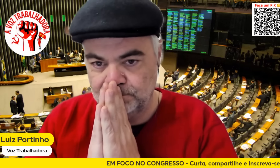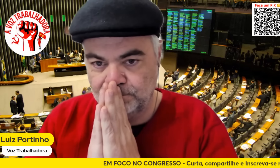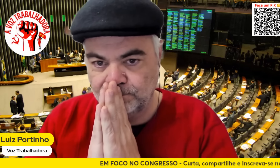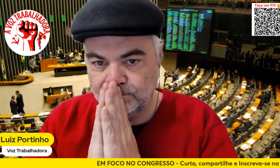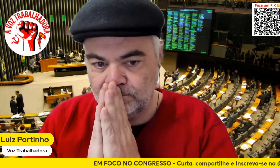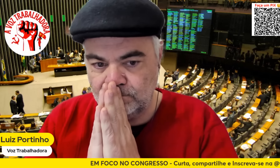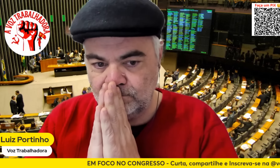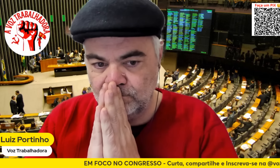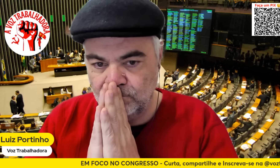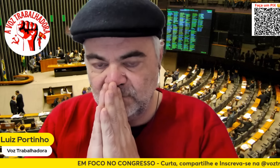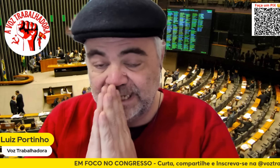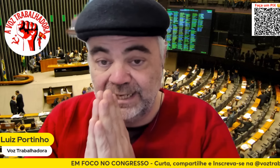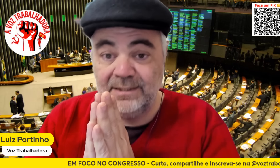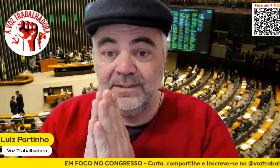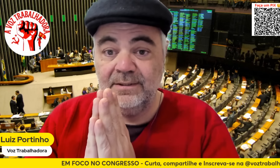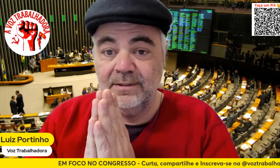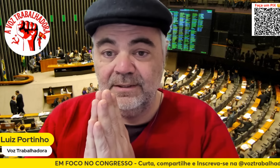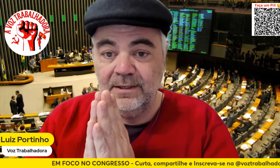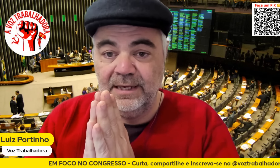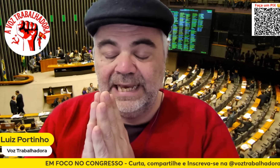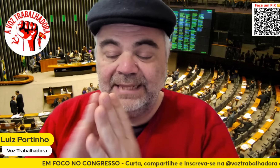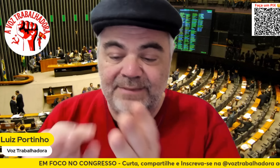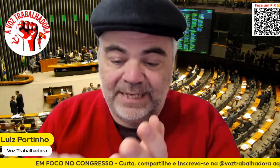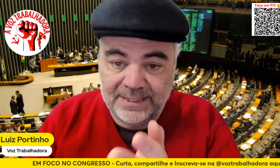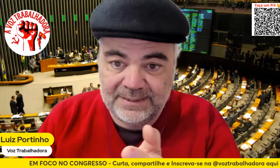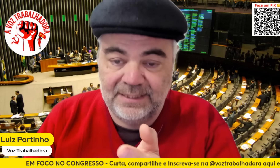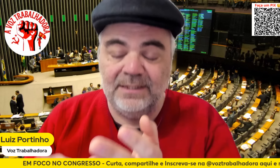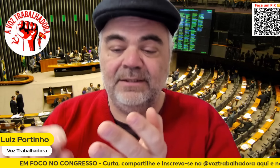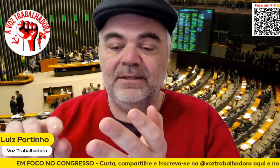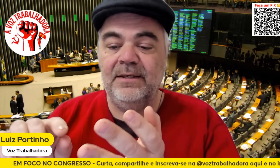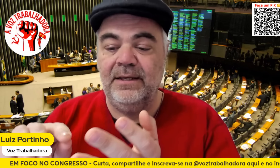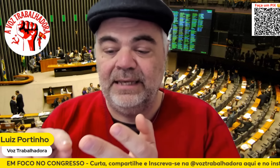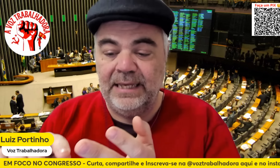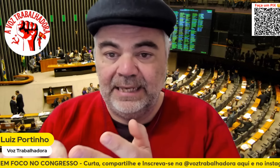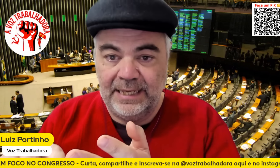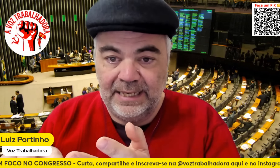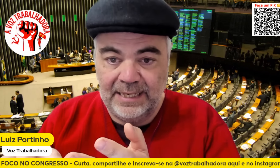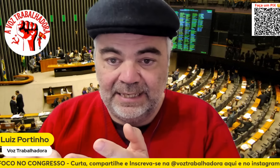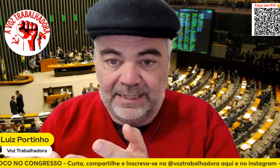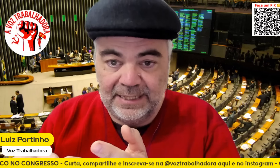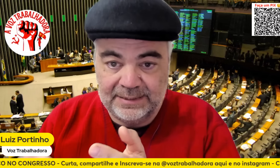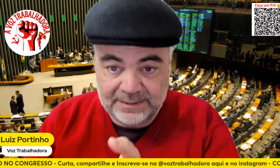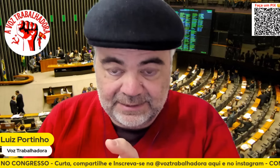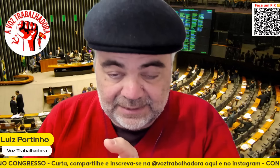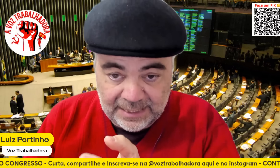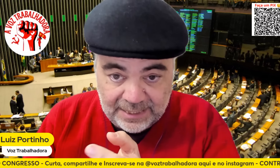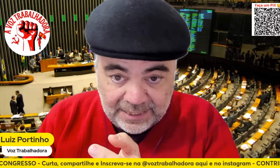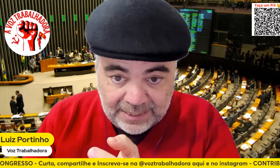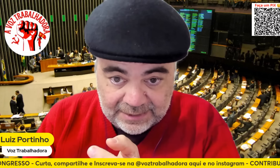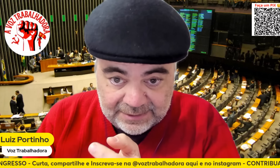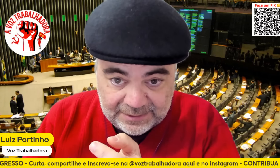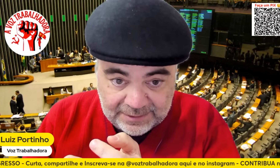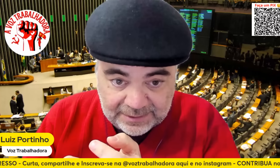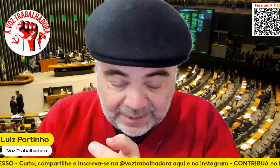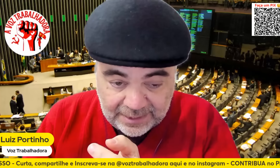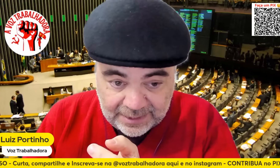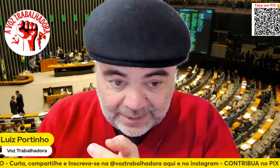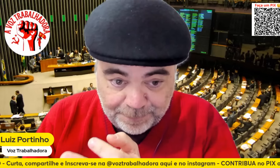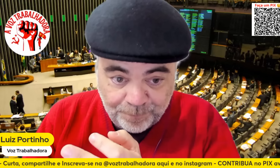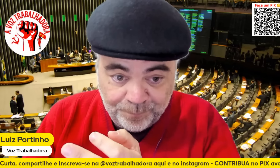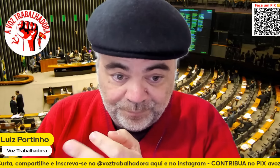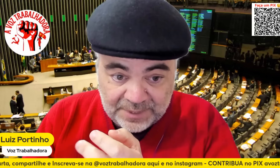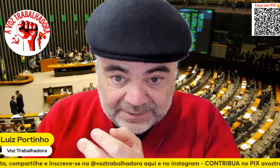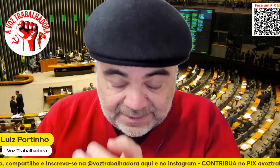Deus tá é 13 é é é